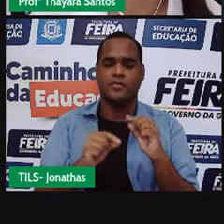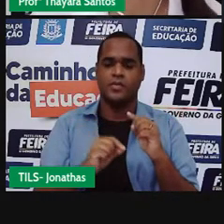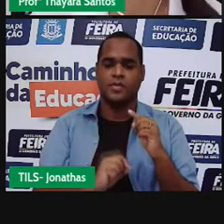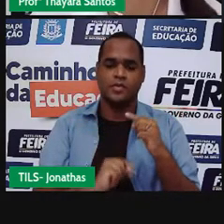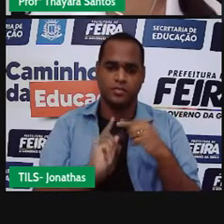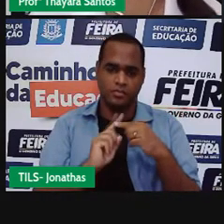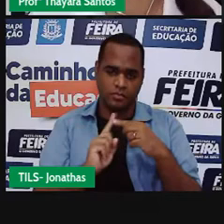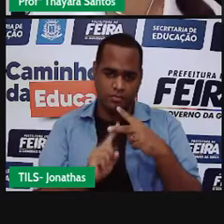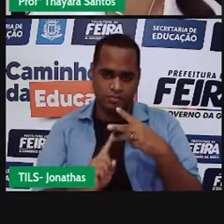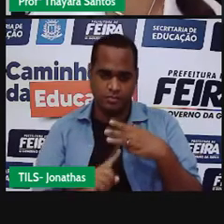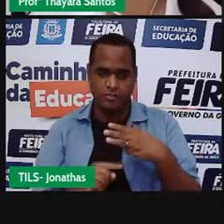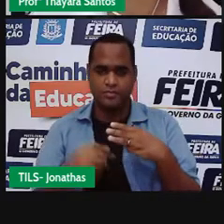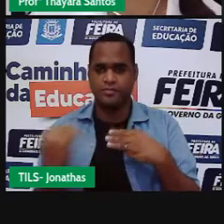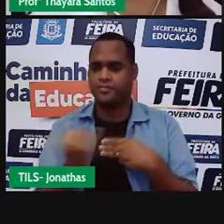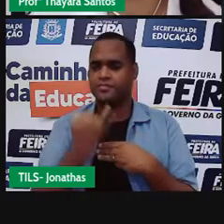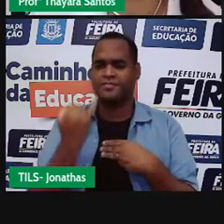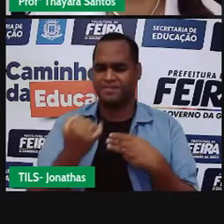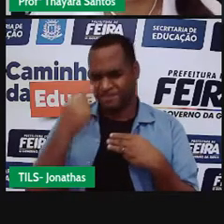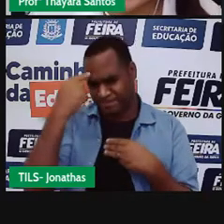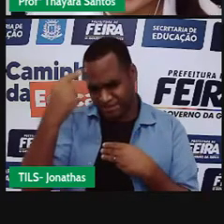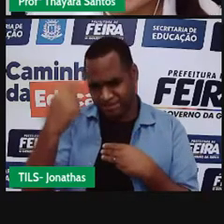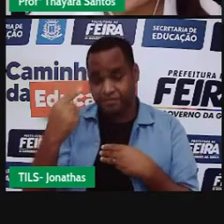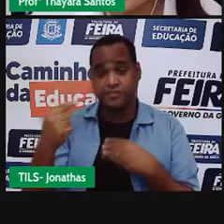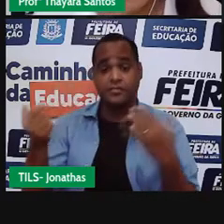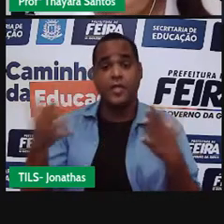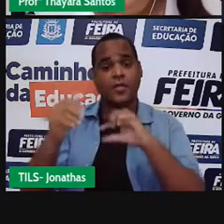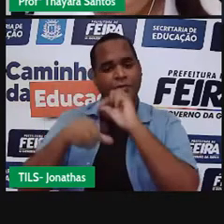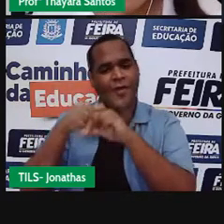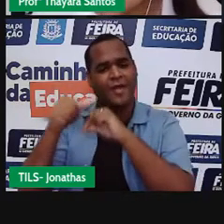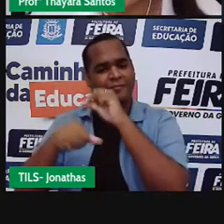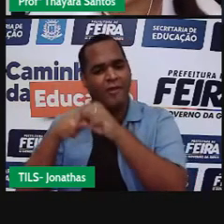falar especificamente sobre as mudanças de estado da matéria.